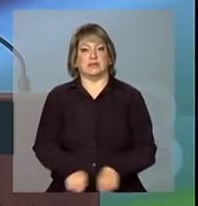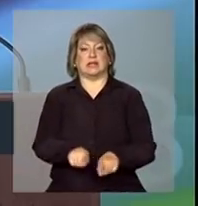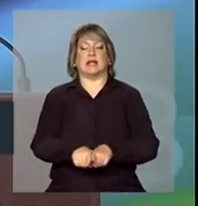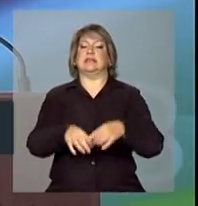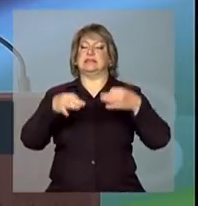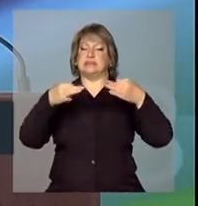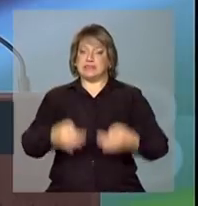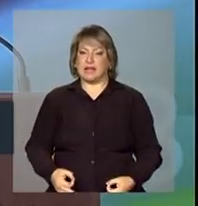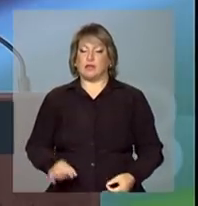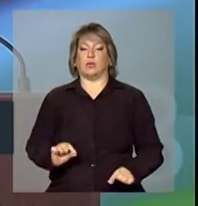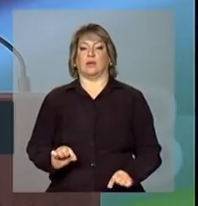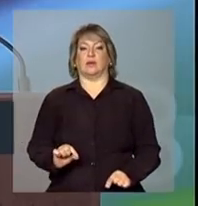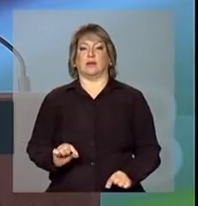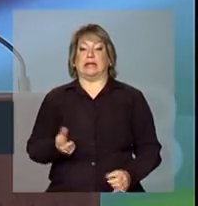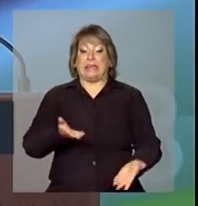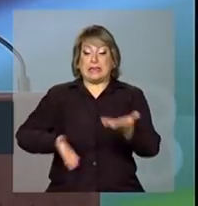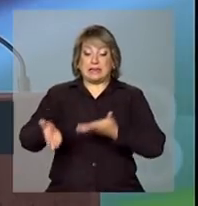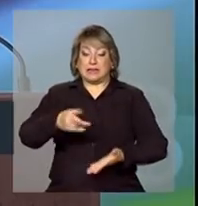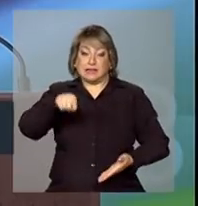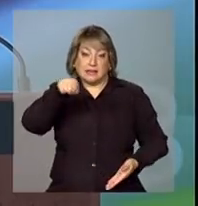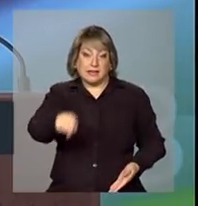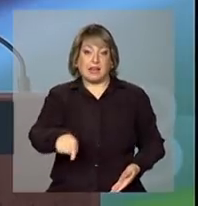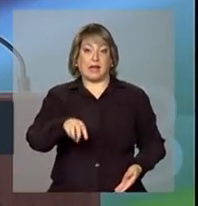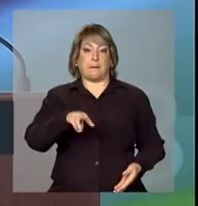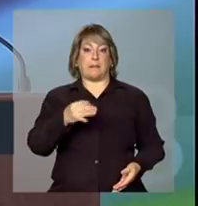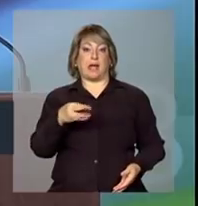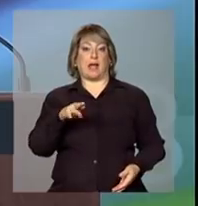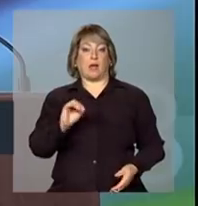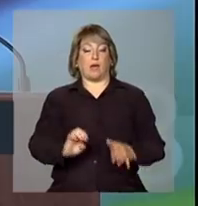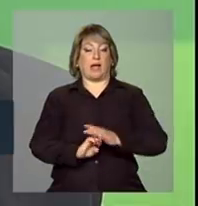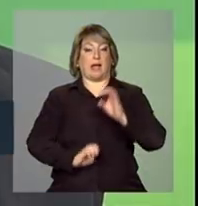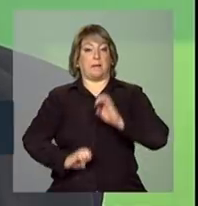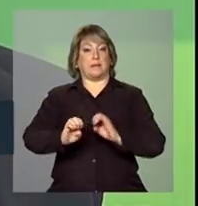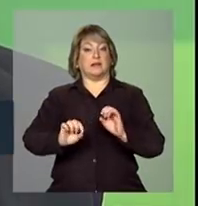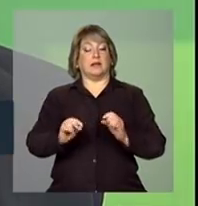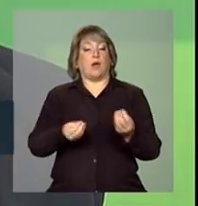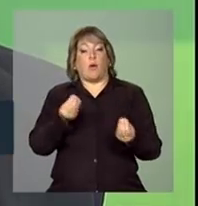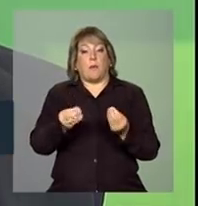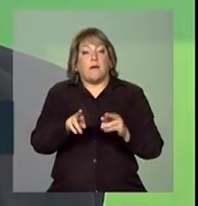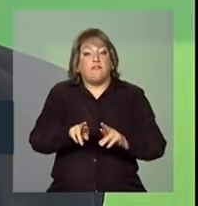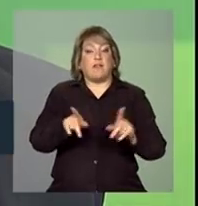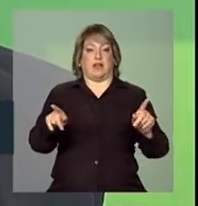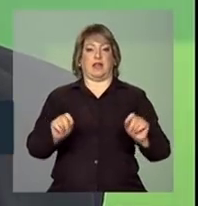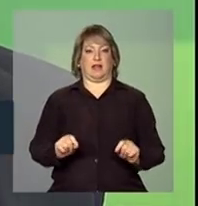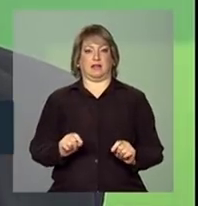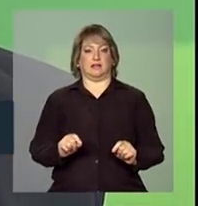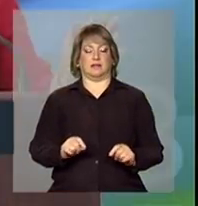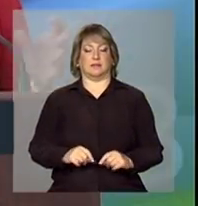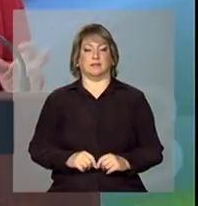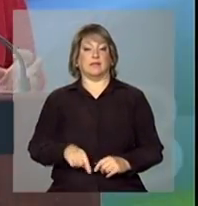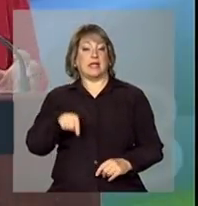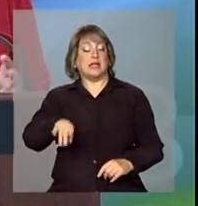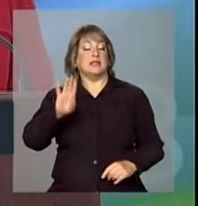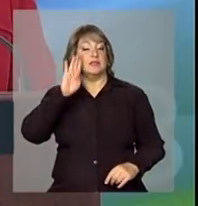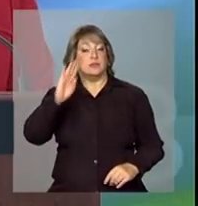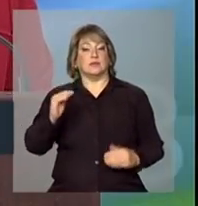tratar a microempresa de forma diferenciada. Isso é um passo fundamental,